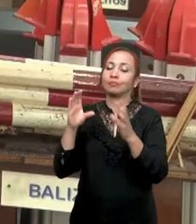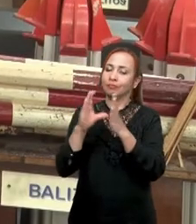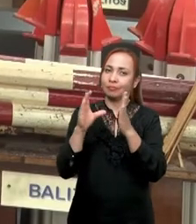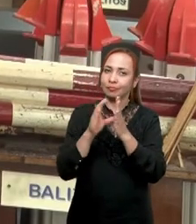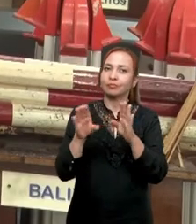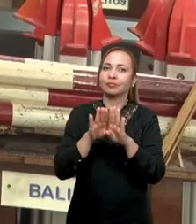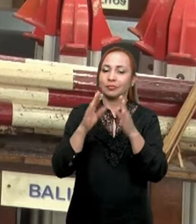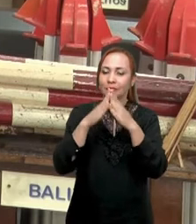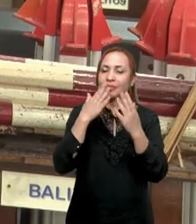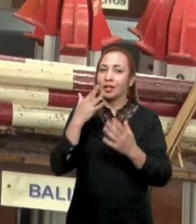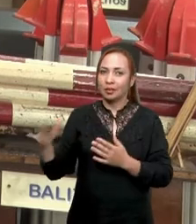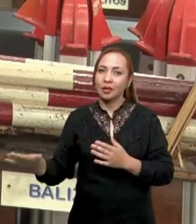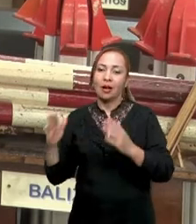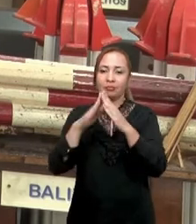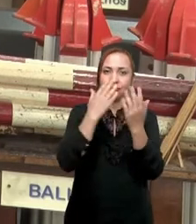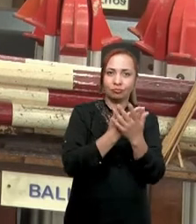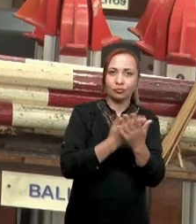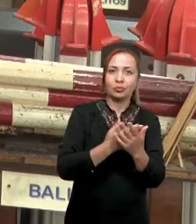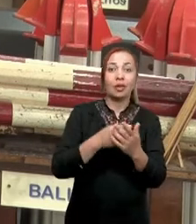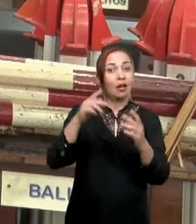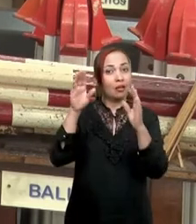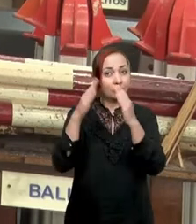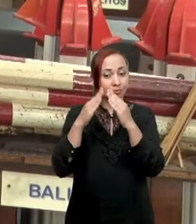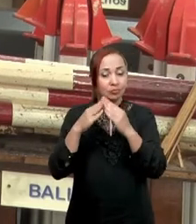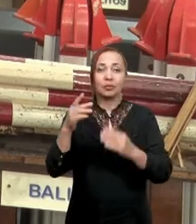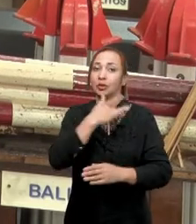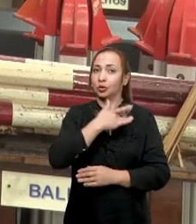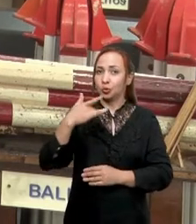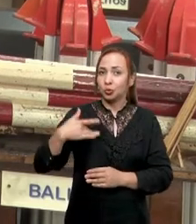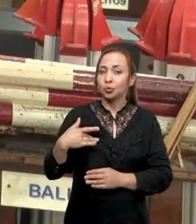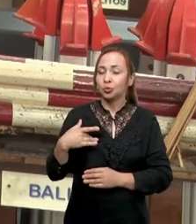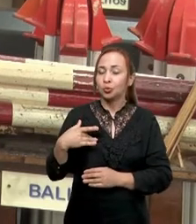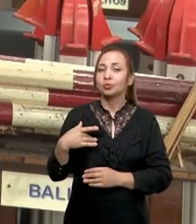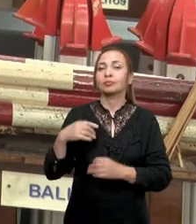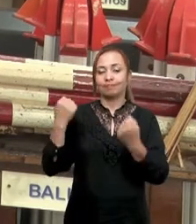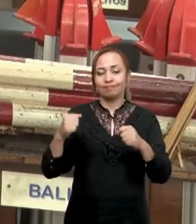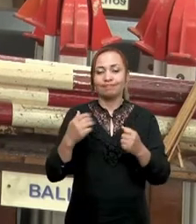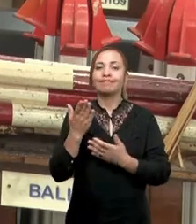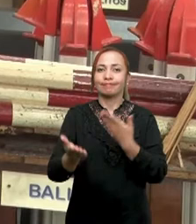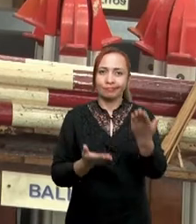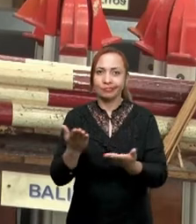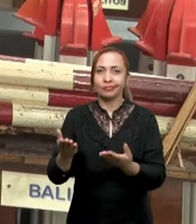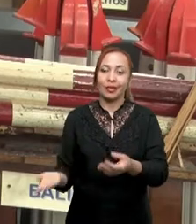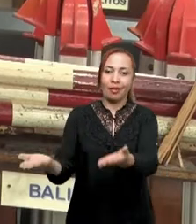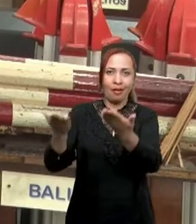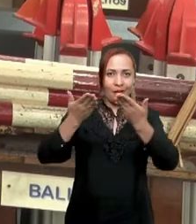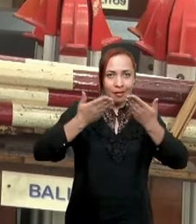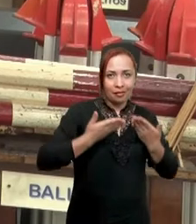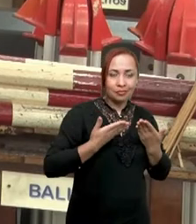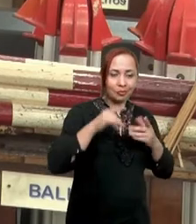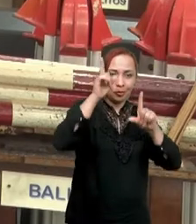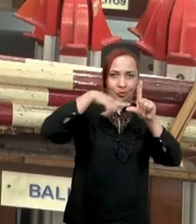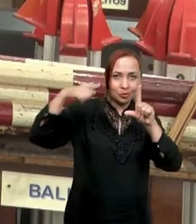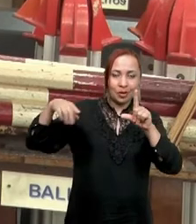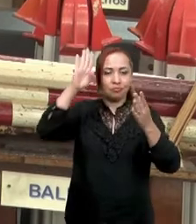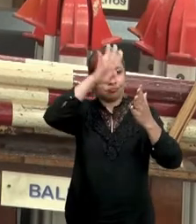quanto das creches, escolas ou postos de saúde em que eles eram atendidos. A partir daí, do momento que a gente recebe os dados, eu